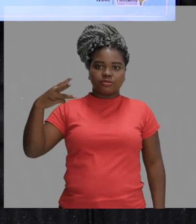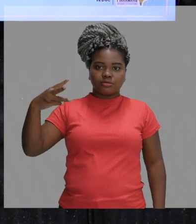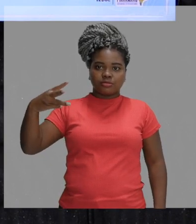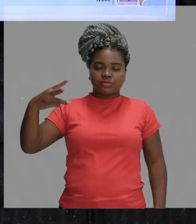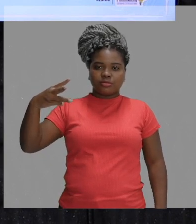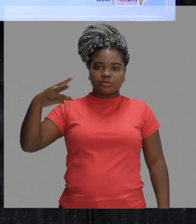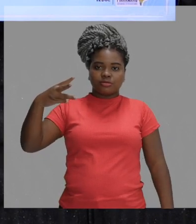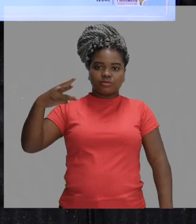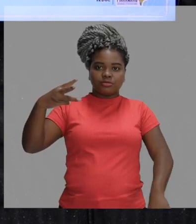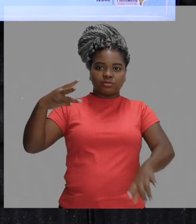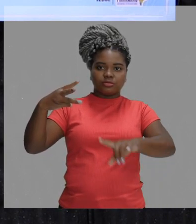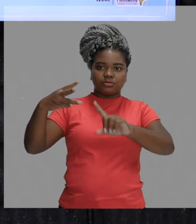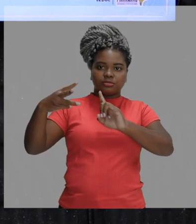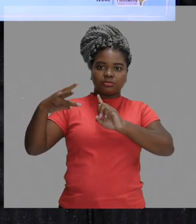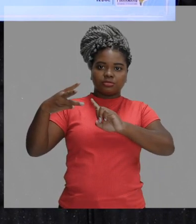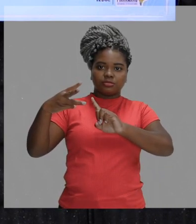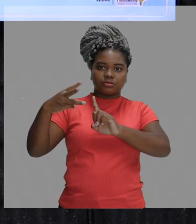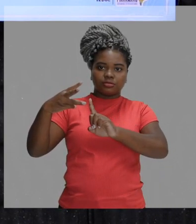perdem as suas características.